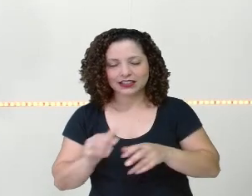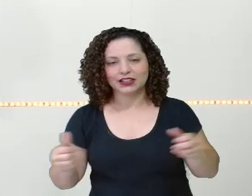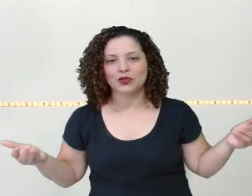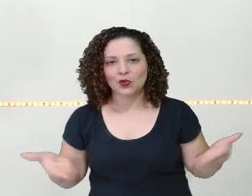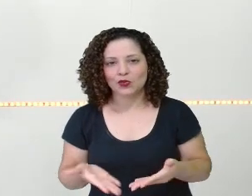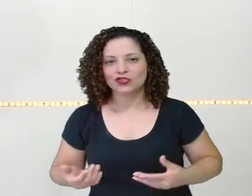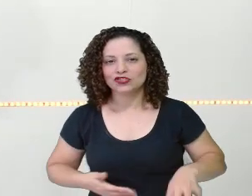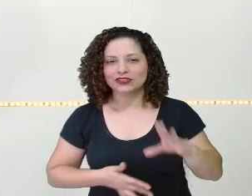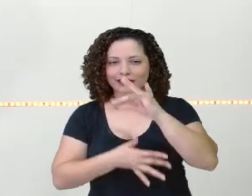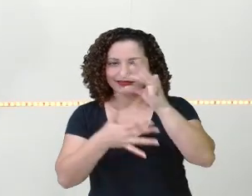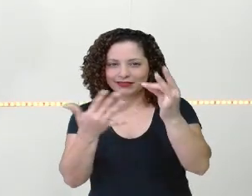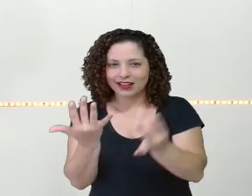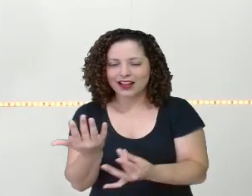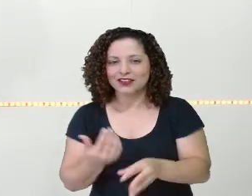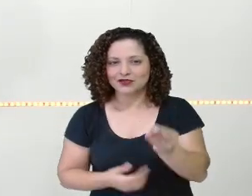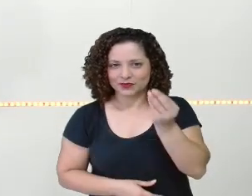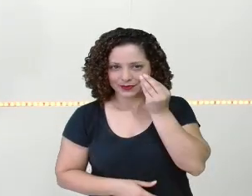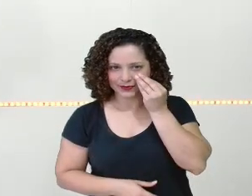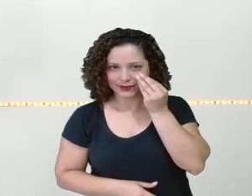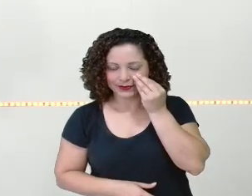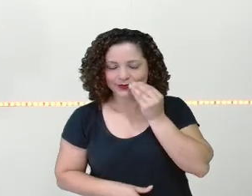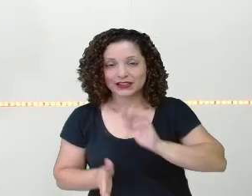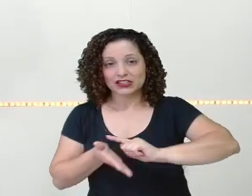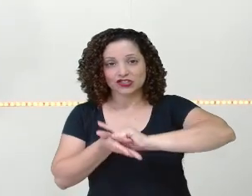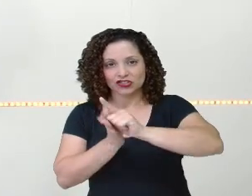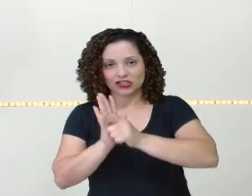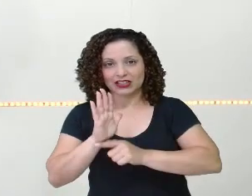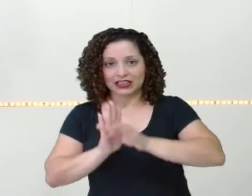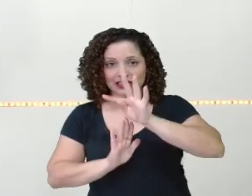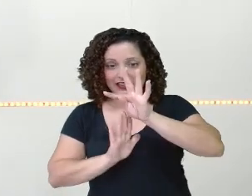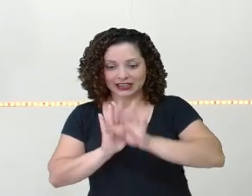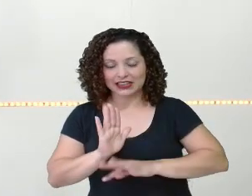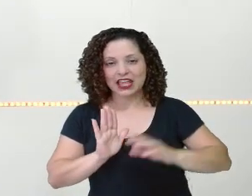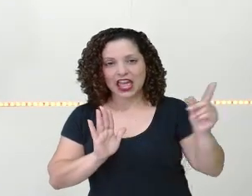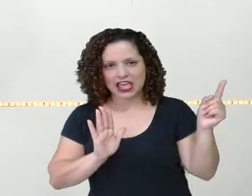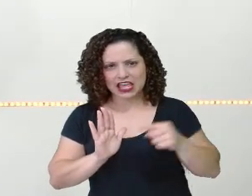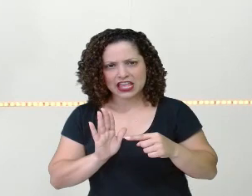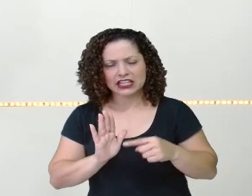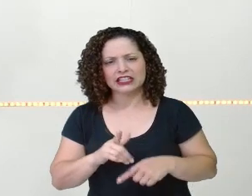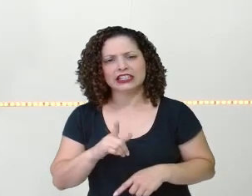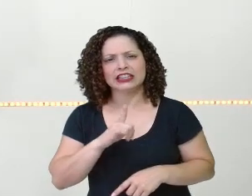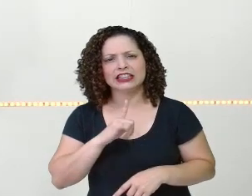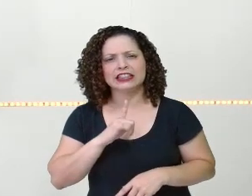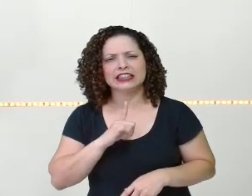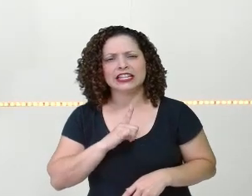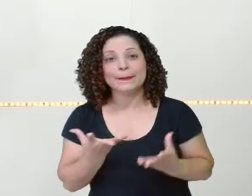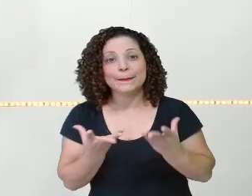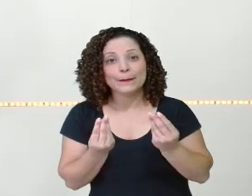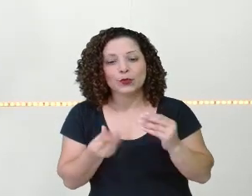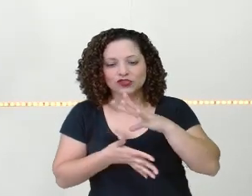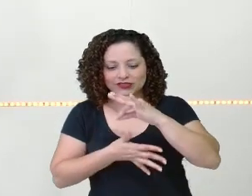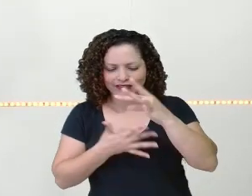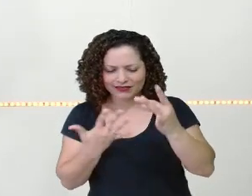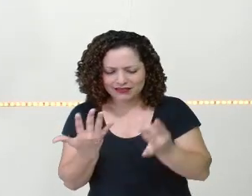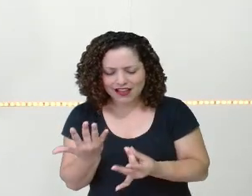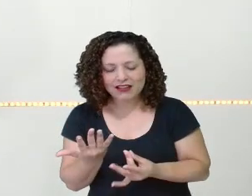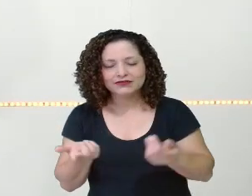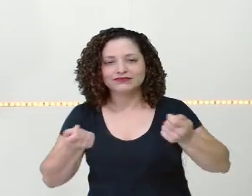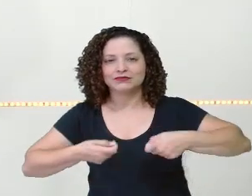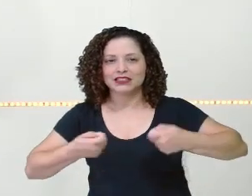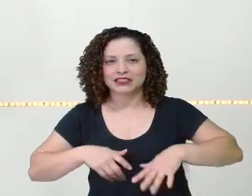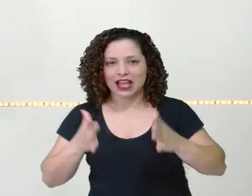detalhes, tá? Porque esse gênero textual, ele tem uma riqueza enorme de detalhes que a gente precisa